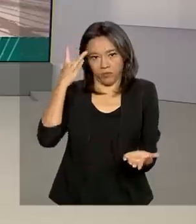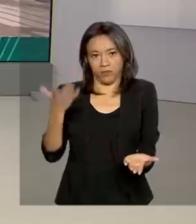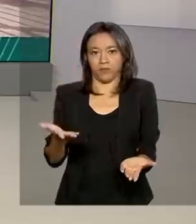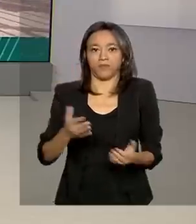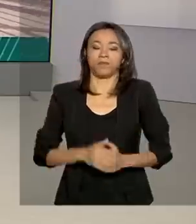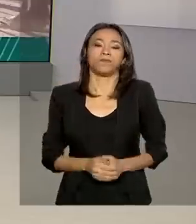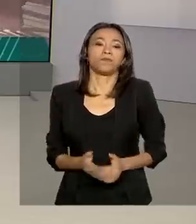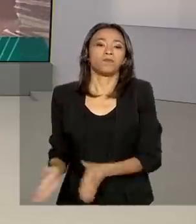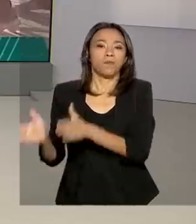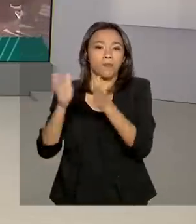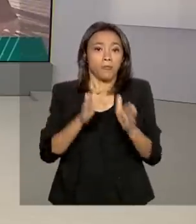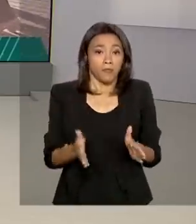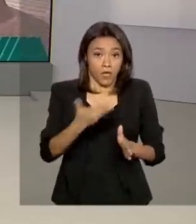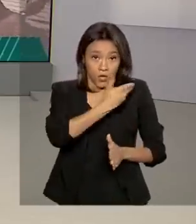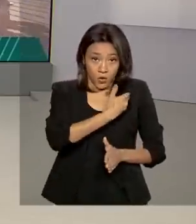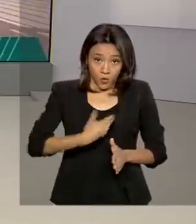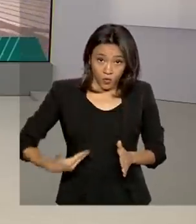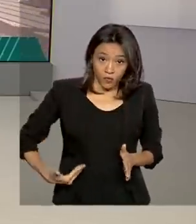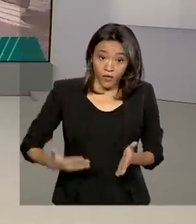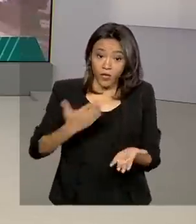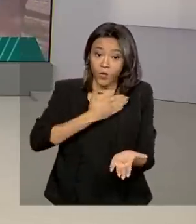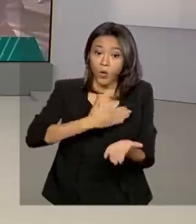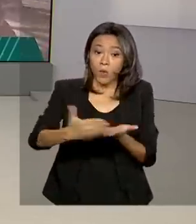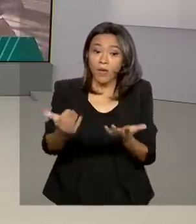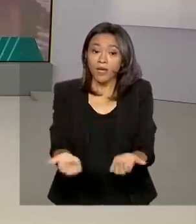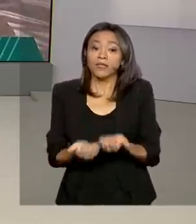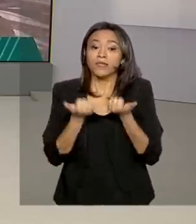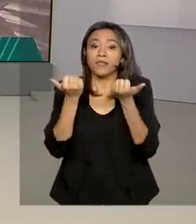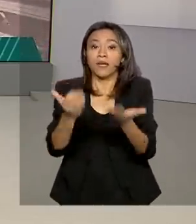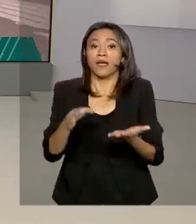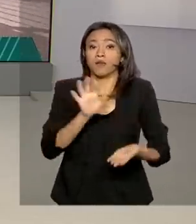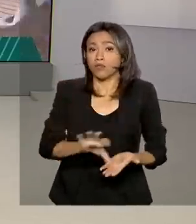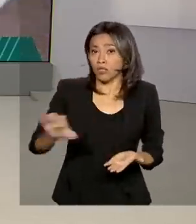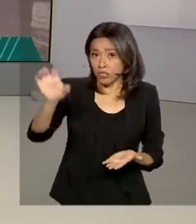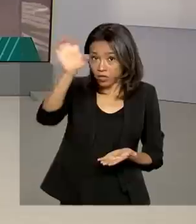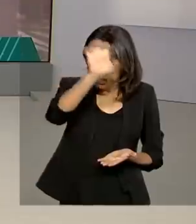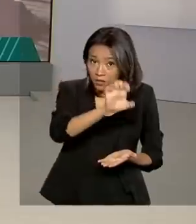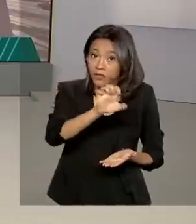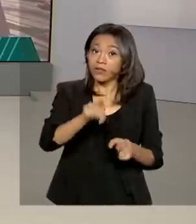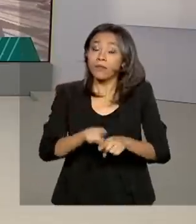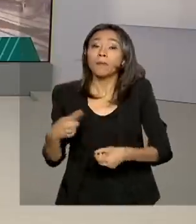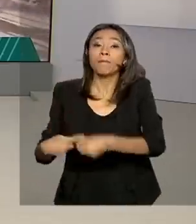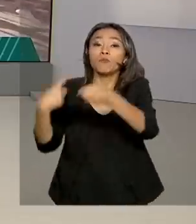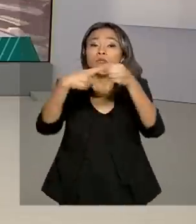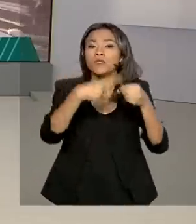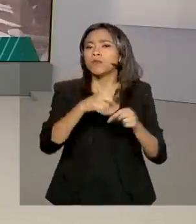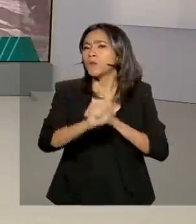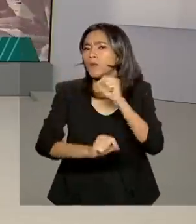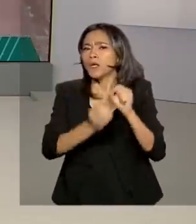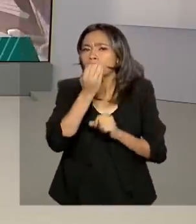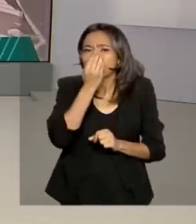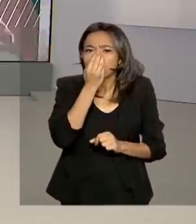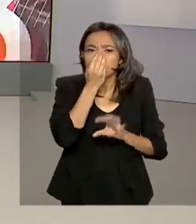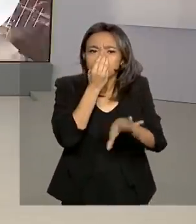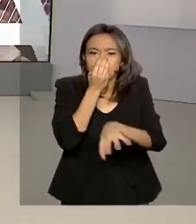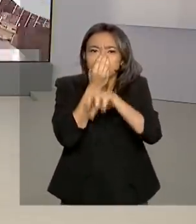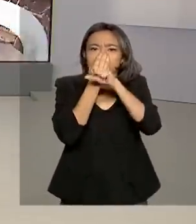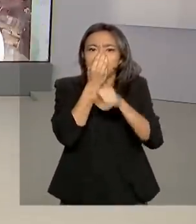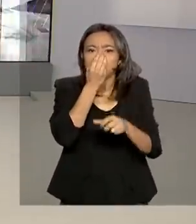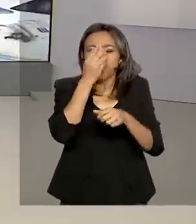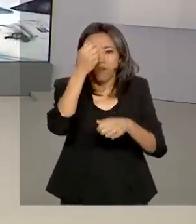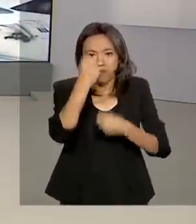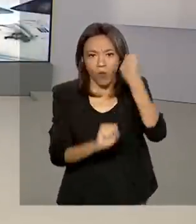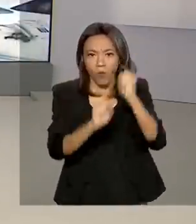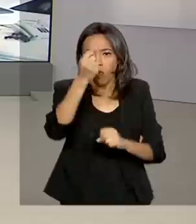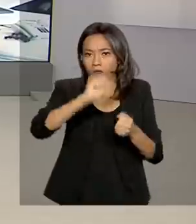E o governo começa a entregar aos estados e municípios os respiradores fabricados aqui no Brasil. A repórter